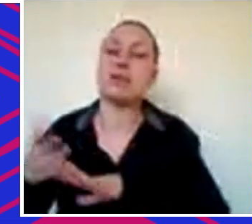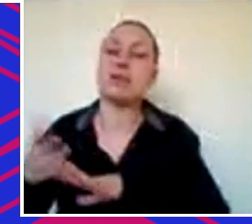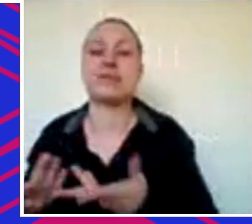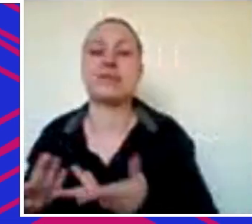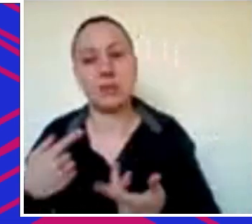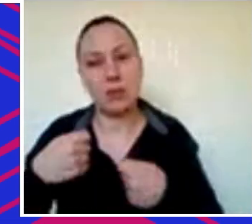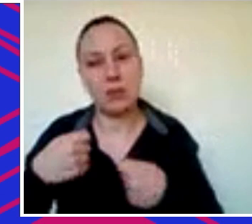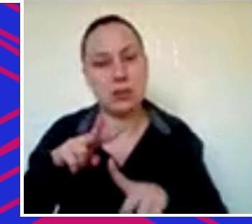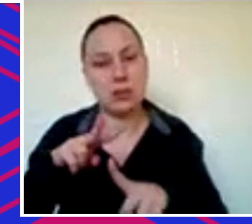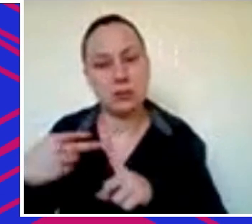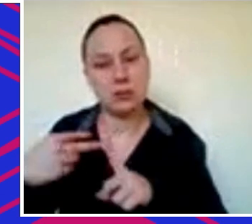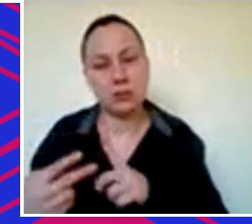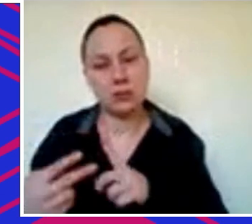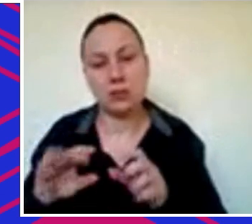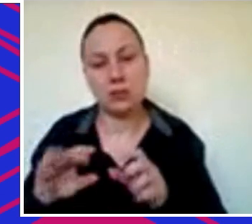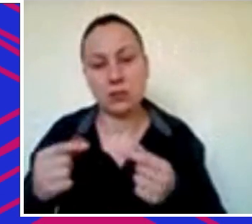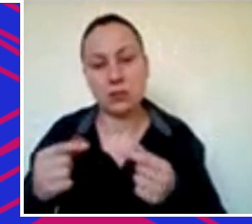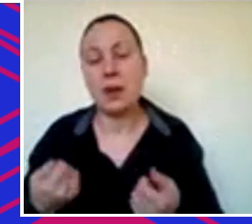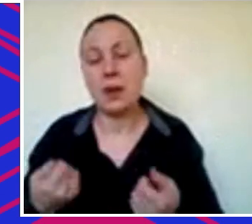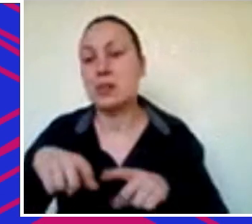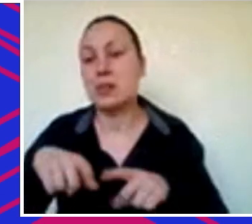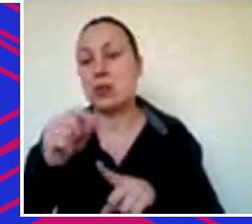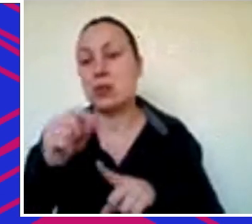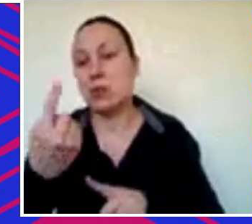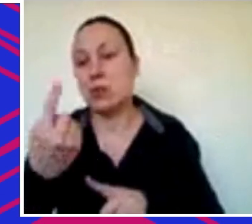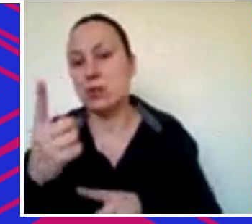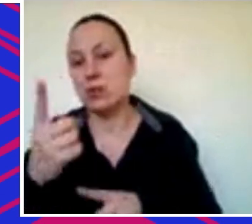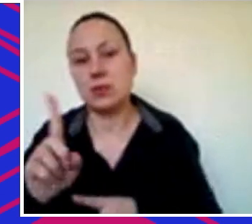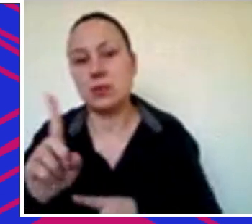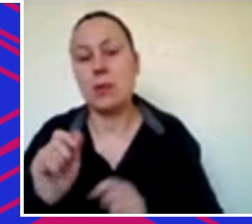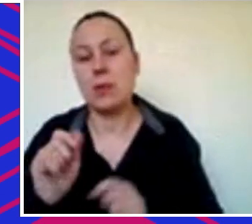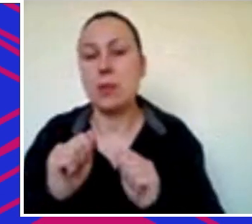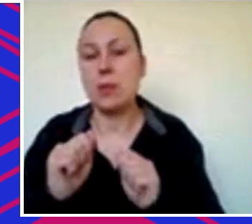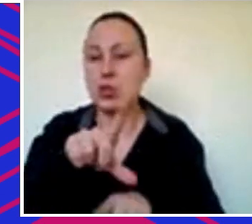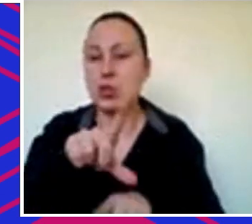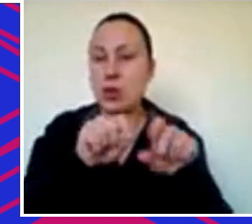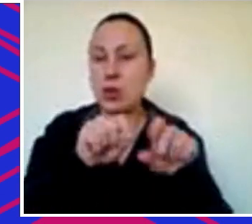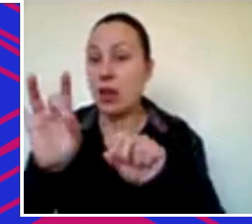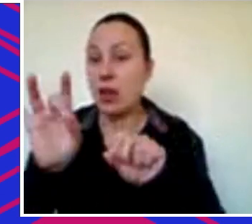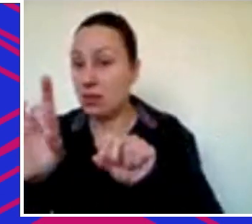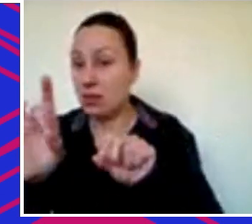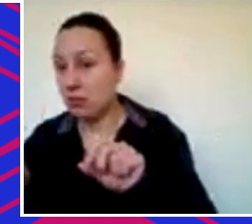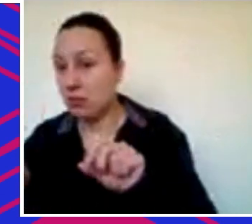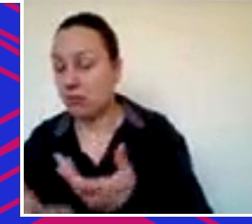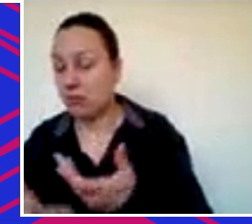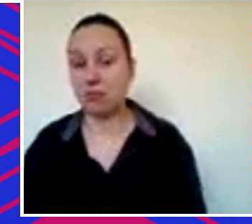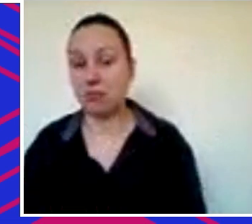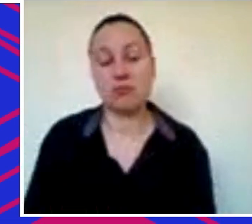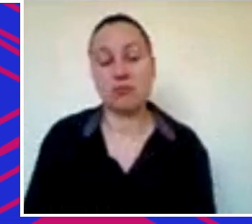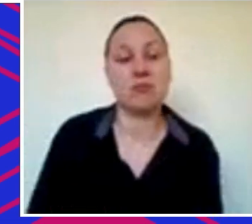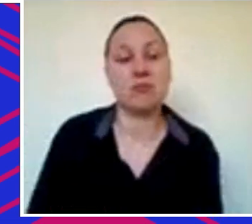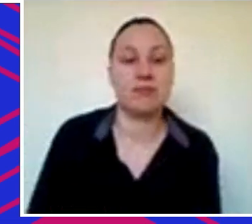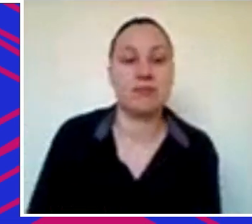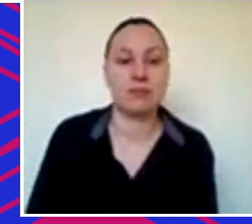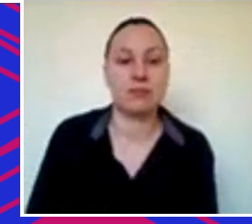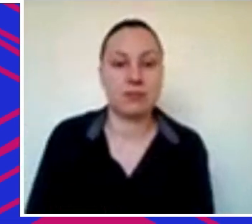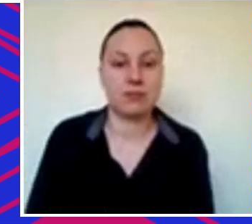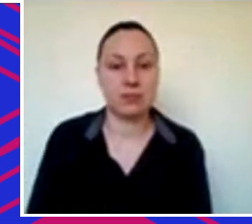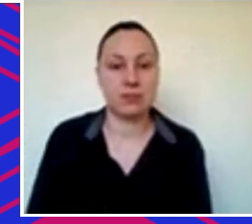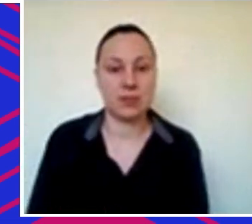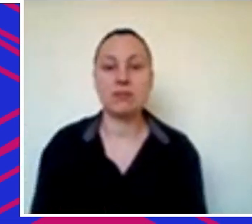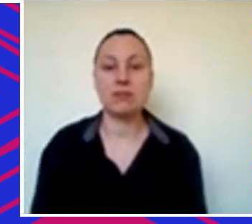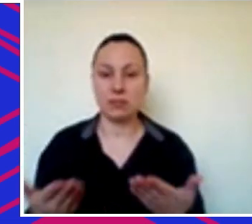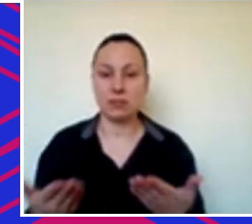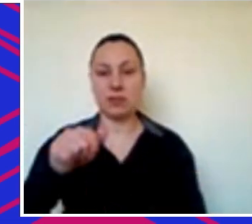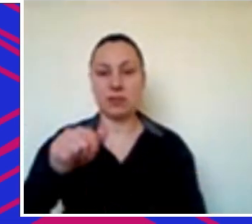estruturas. Perfeito. Você não precisa escolher um jeito só, né? Você pode escolher um pouco de cada. nenhum. Maravilha. desse lado, eu queria ouvir do Anderson,